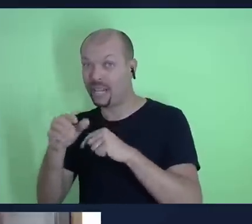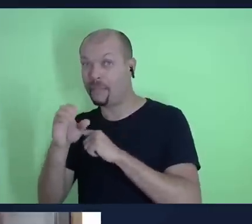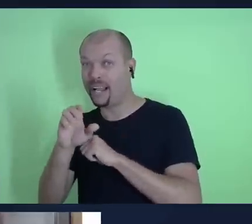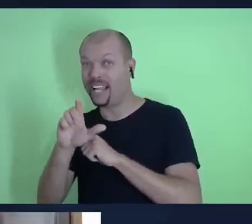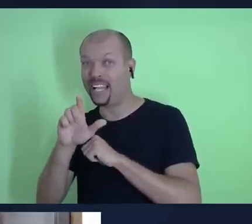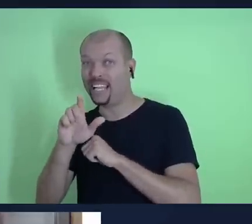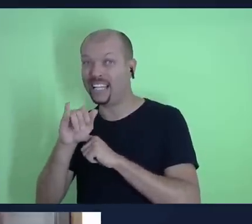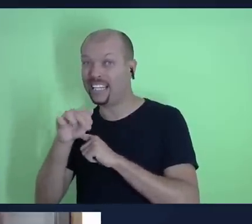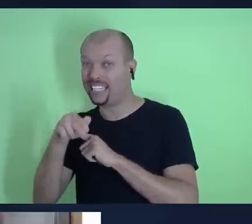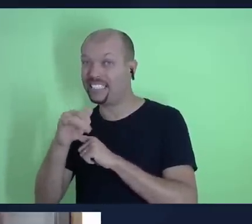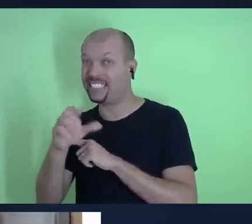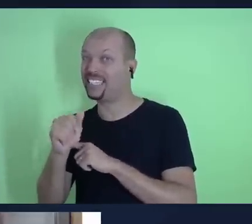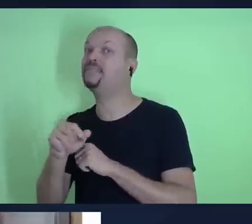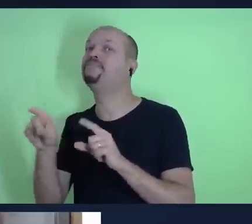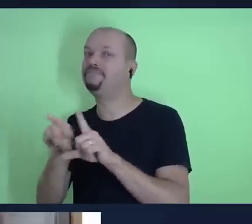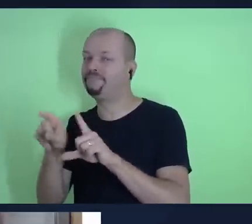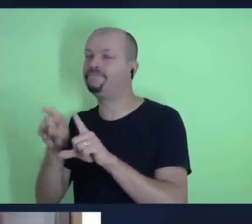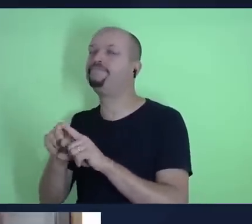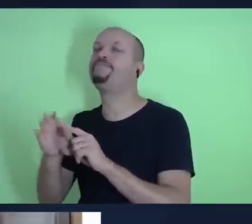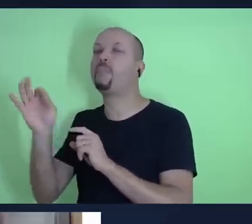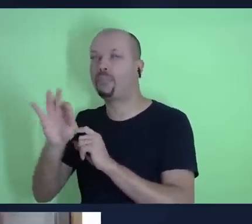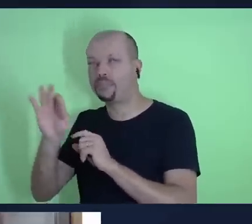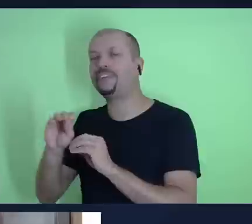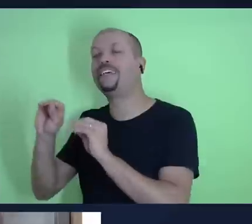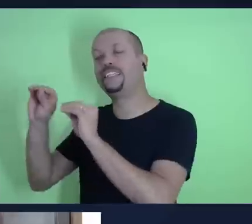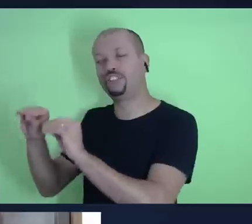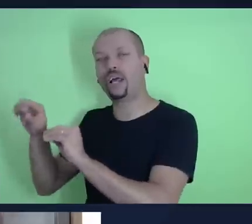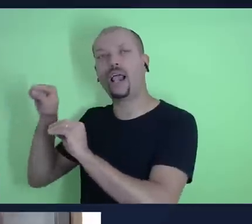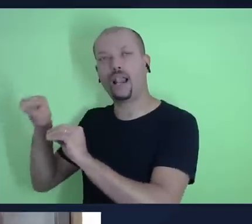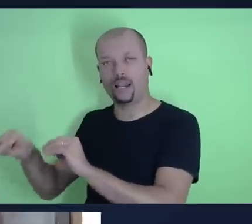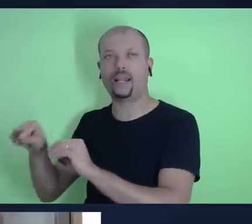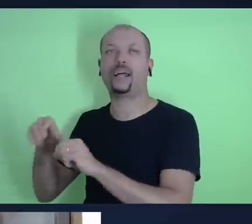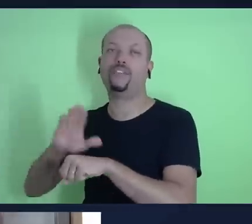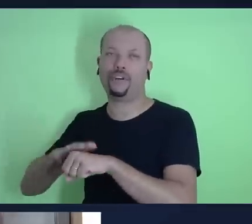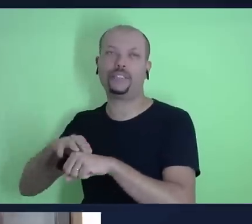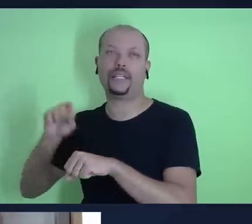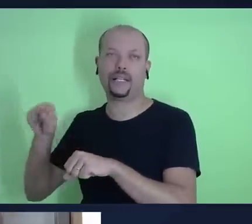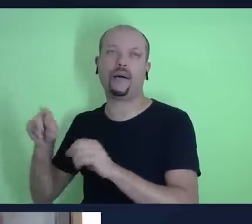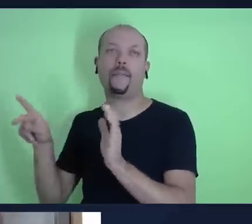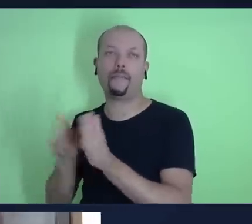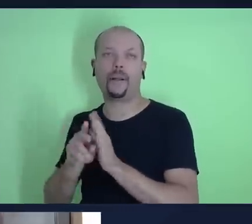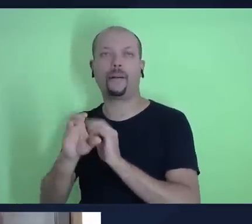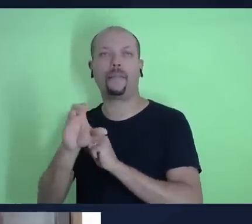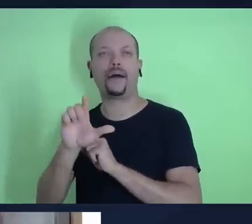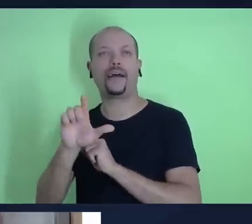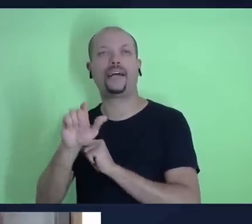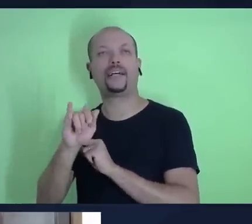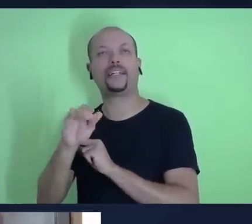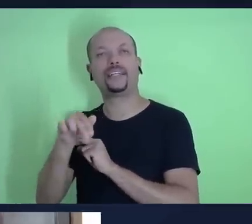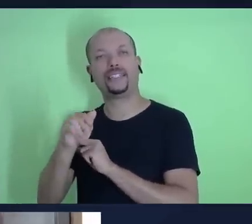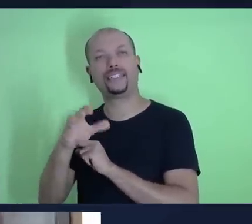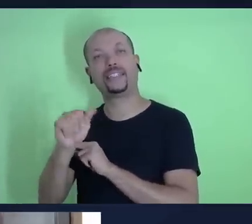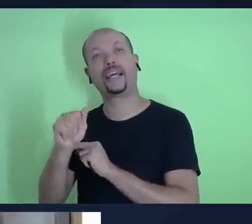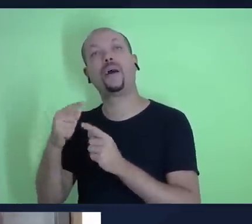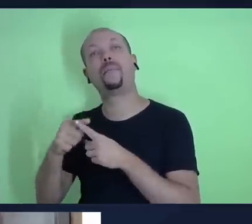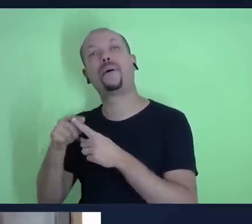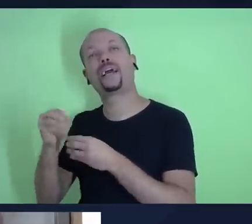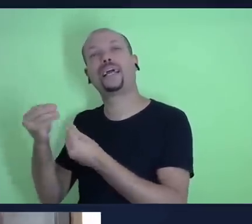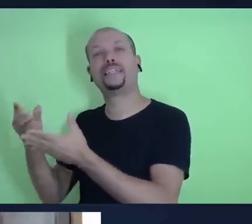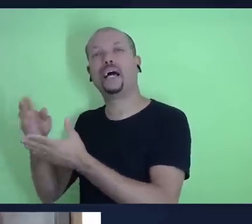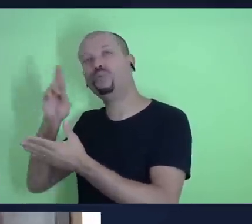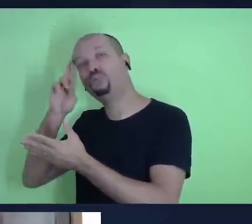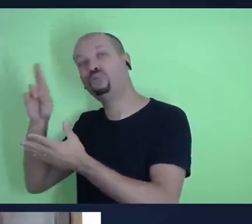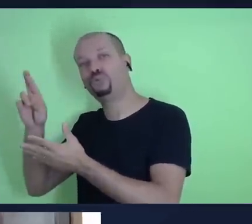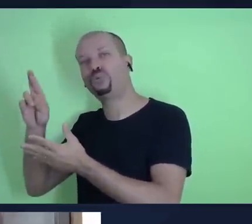dele ele vai deixar um percentual daquilo que ele realizar ali para a própria clínica por quê? porque ele deixa para o dono da clínica